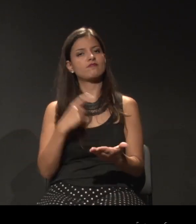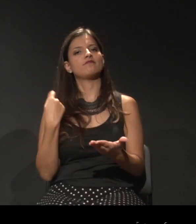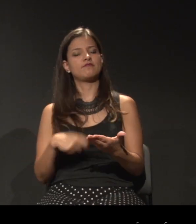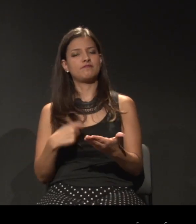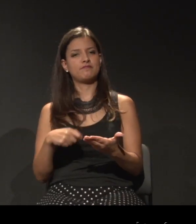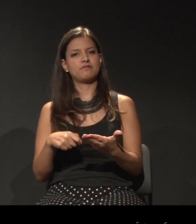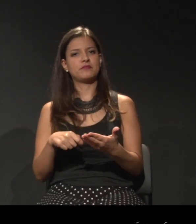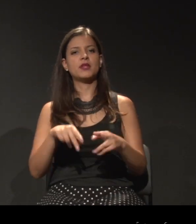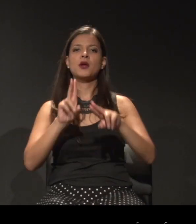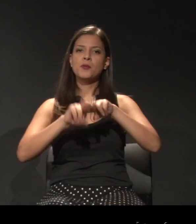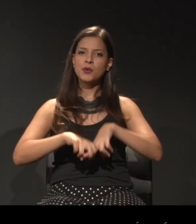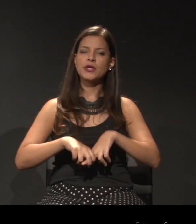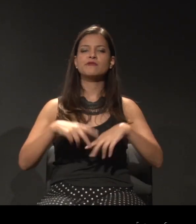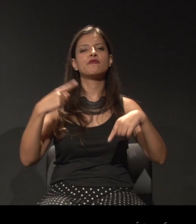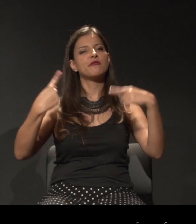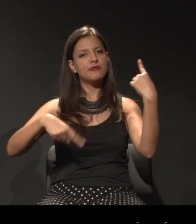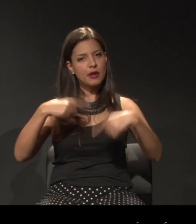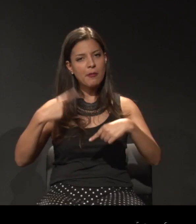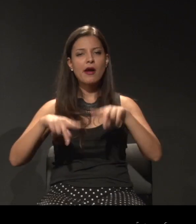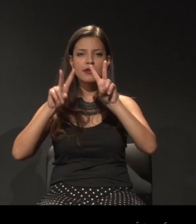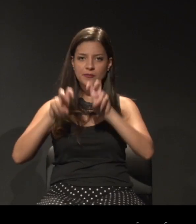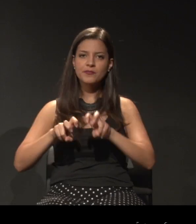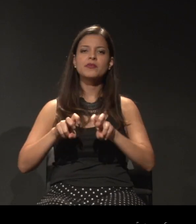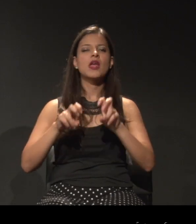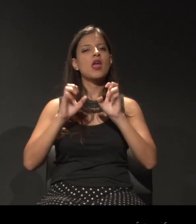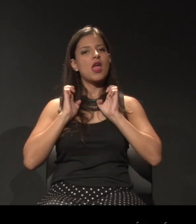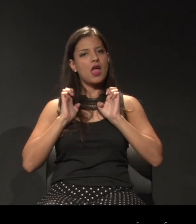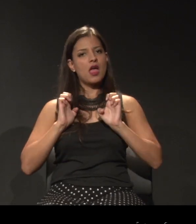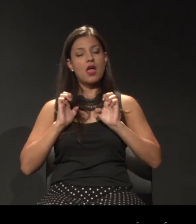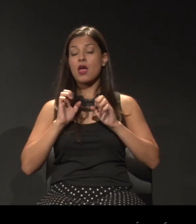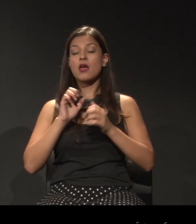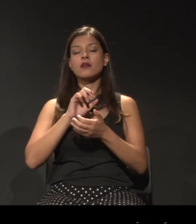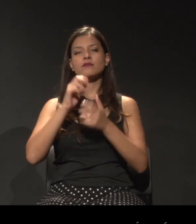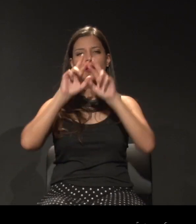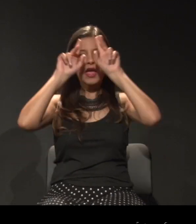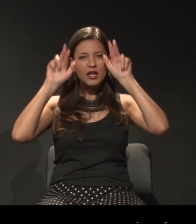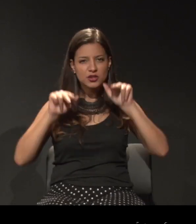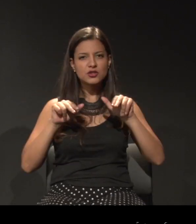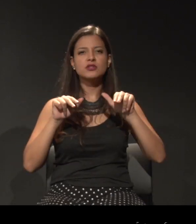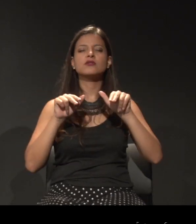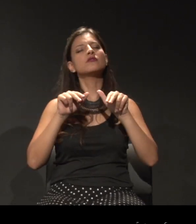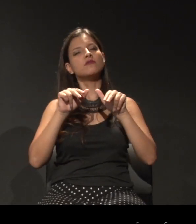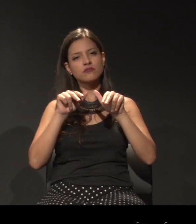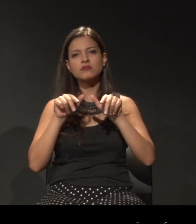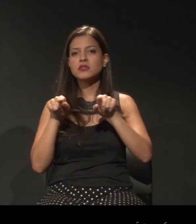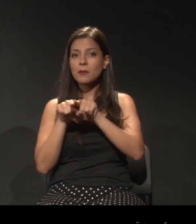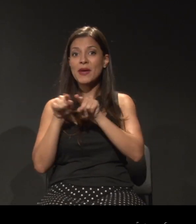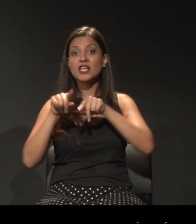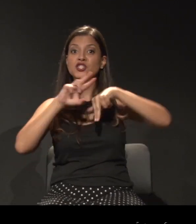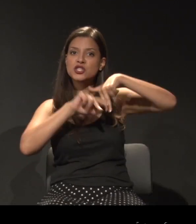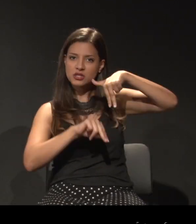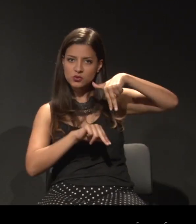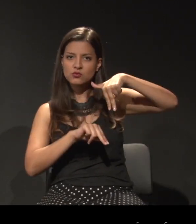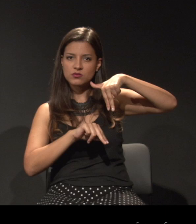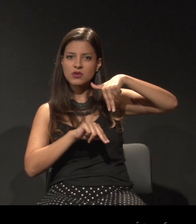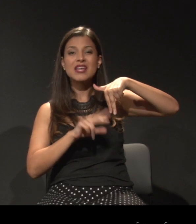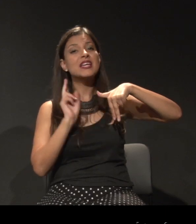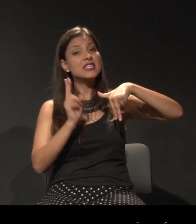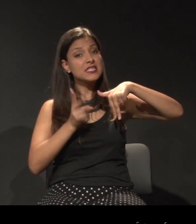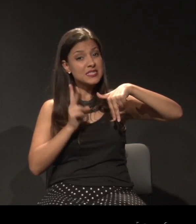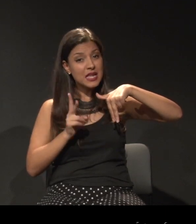Sendo assim, debates sobre a questão étnico-racial e de gênero sempre foram presentes. E, por conta da minha